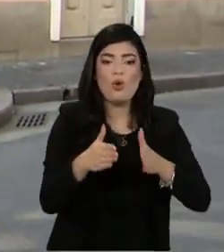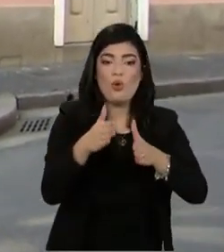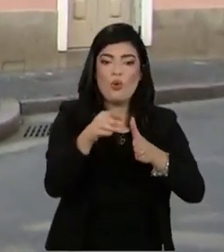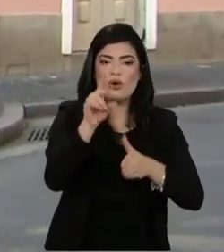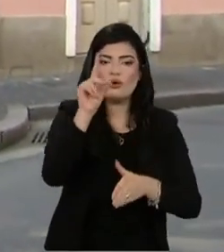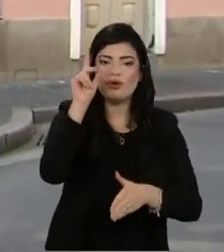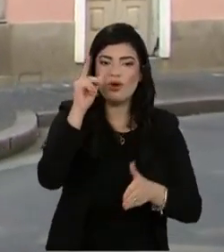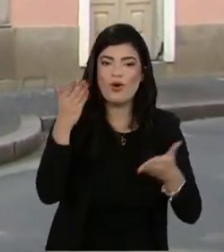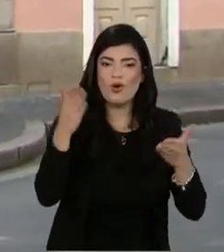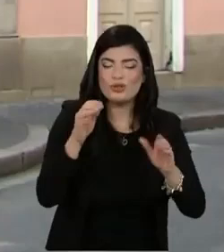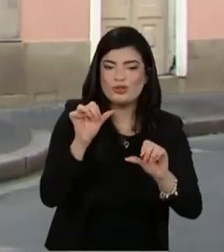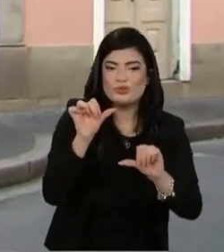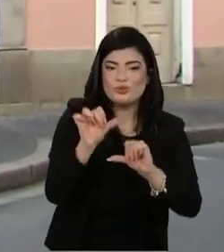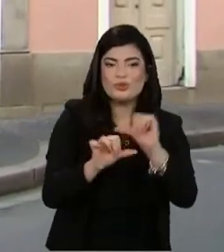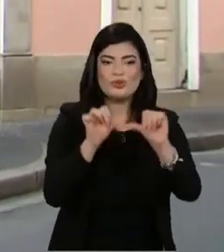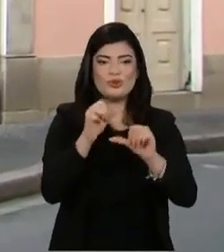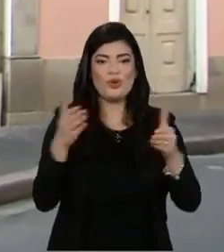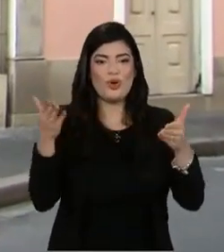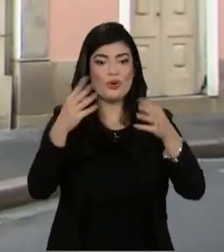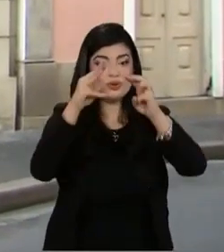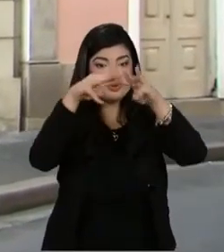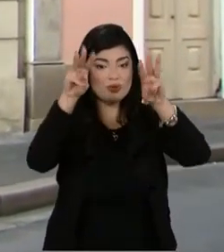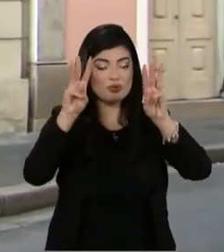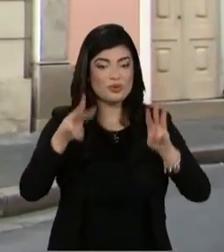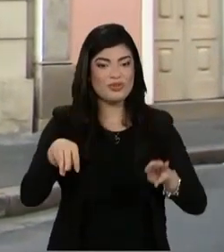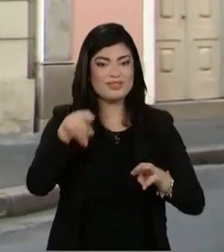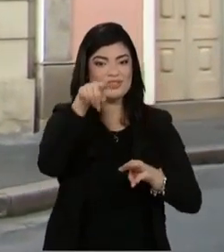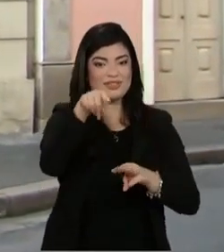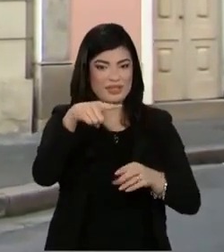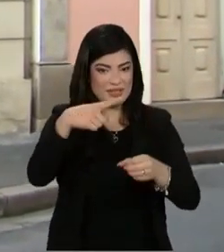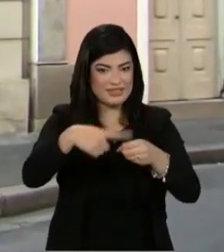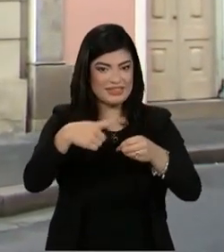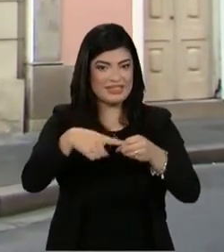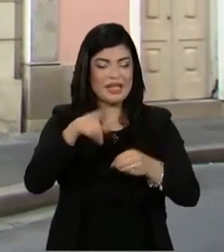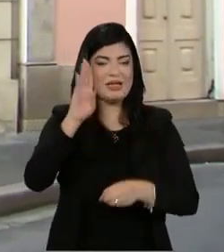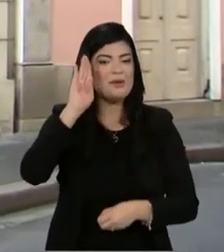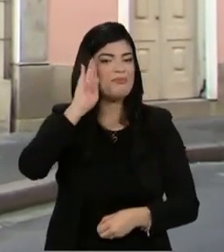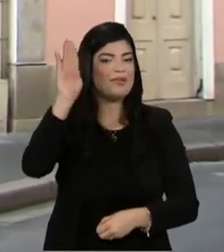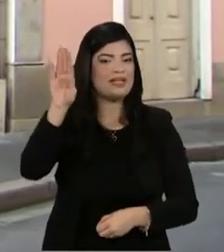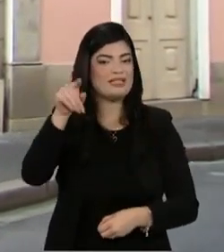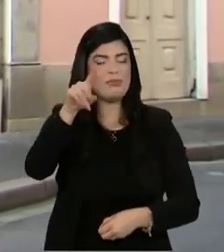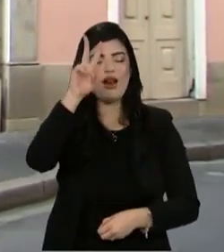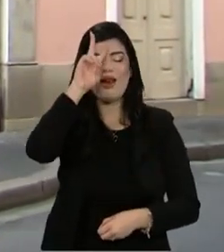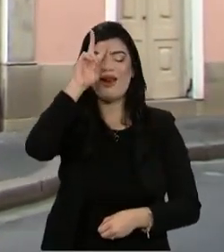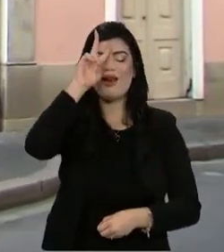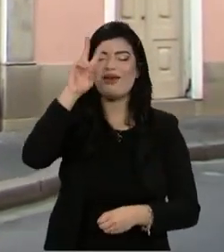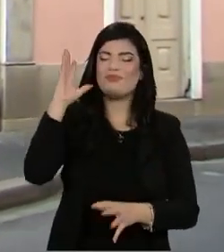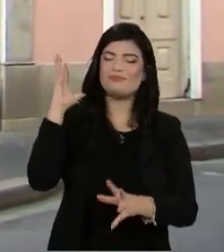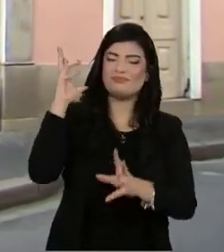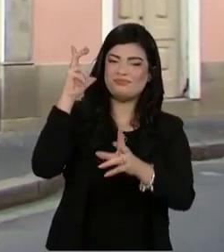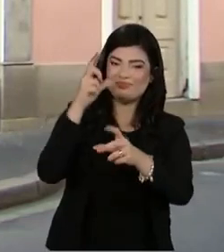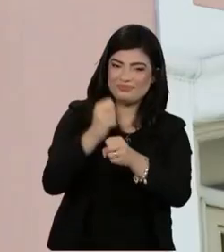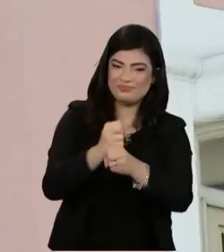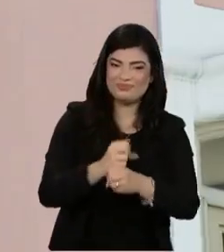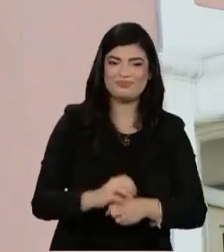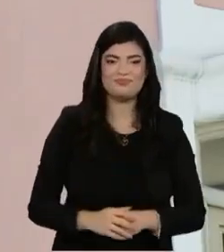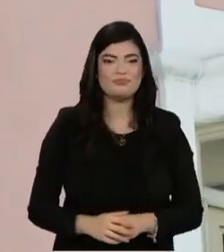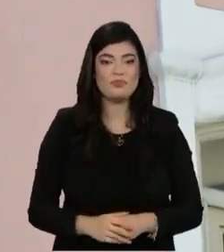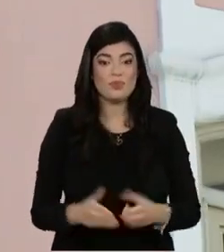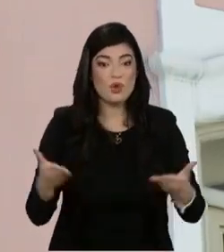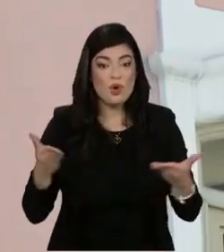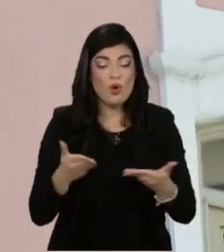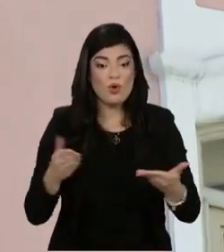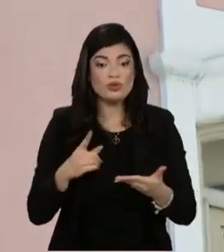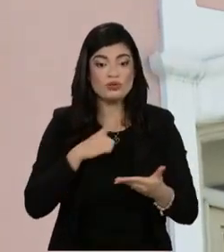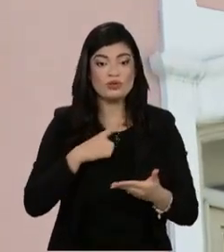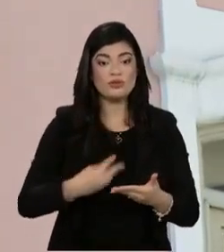Hoje, tudo isso faz parte do Museu da Cidade e é uma das principais lembranças daquela época. Hoje nós temos